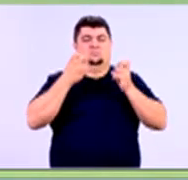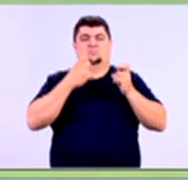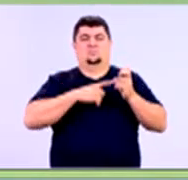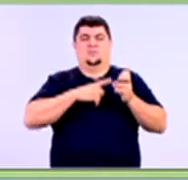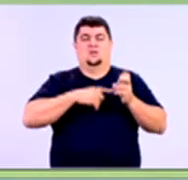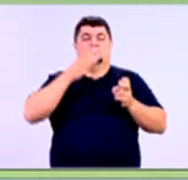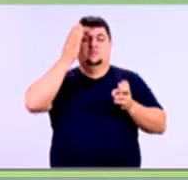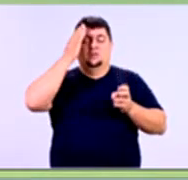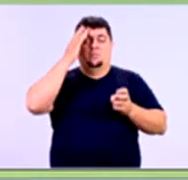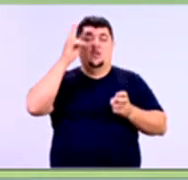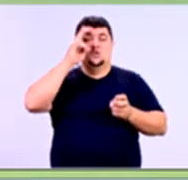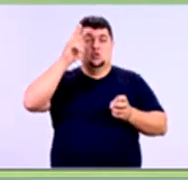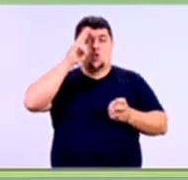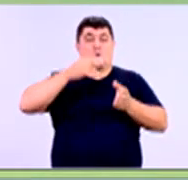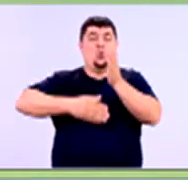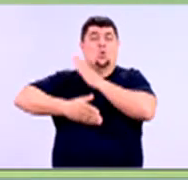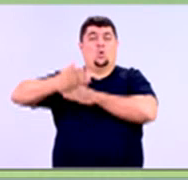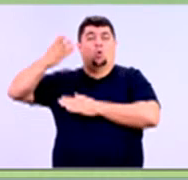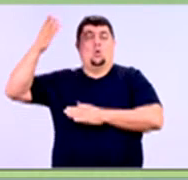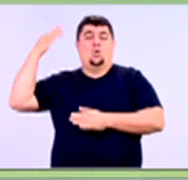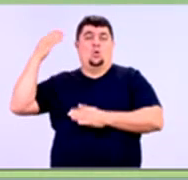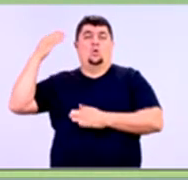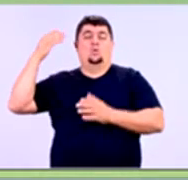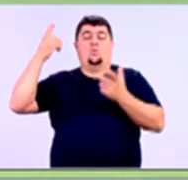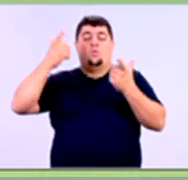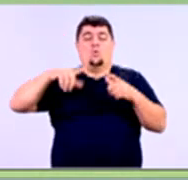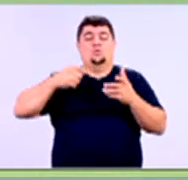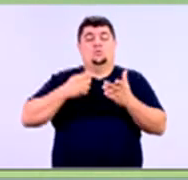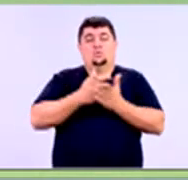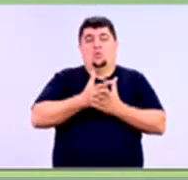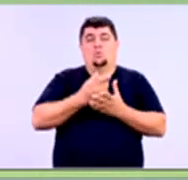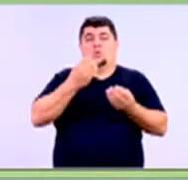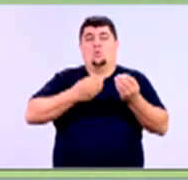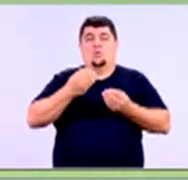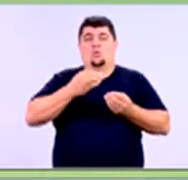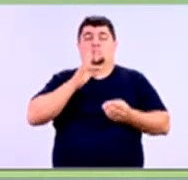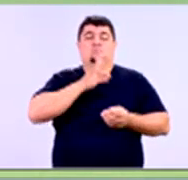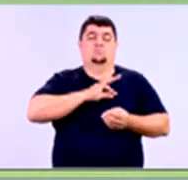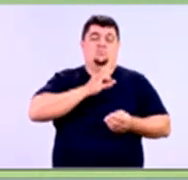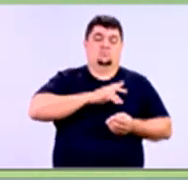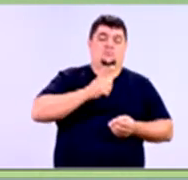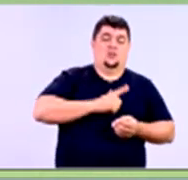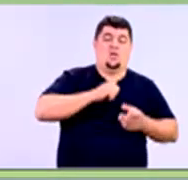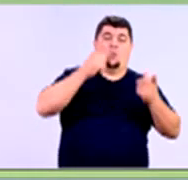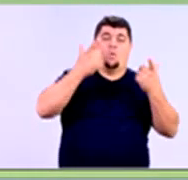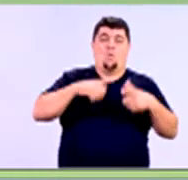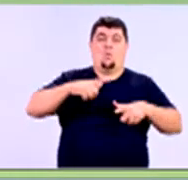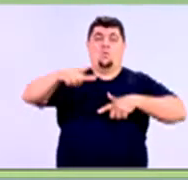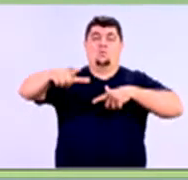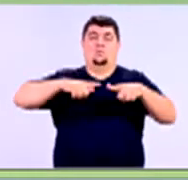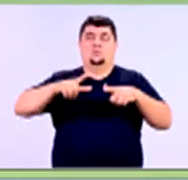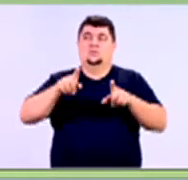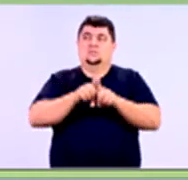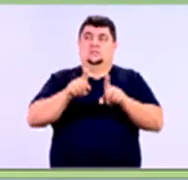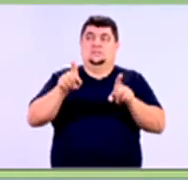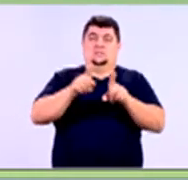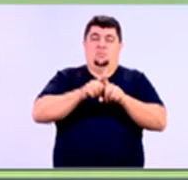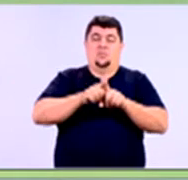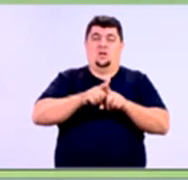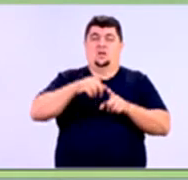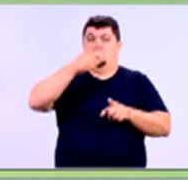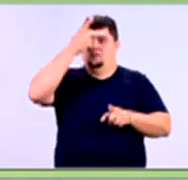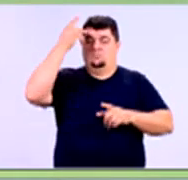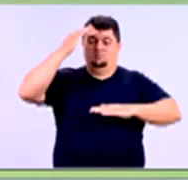cliente pode apresentar para a sua empresa quando ele compra a prazo. Além disso, a gente fala de profissionais experientes e com boa